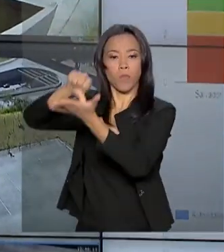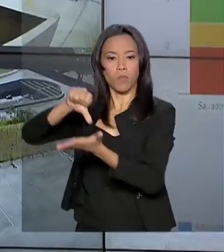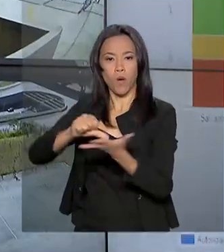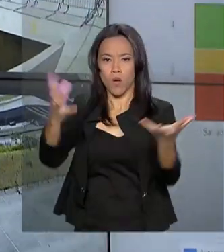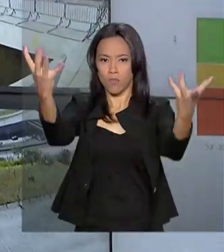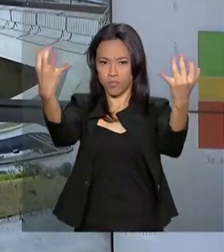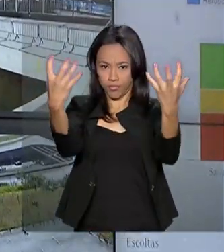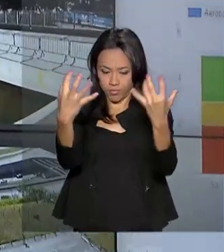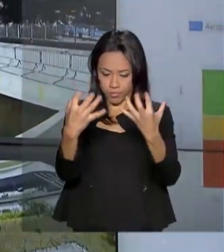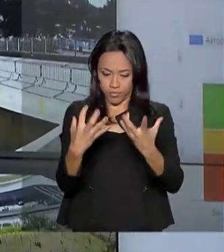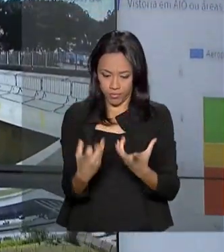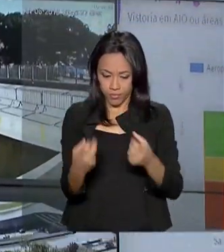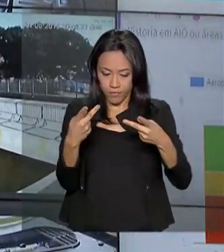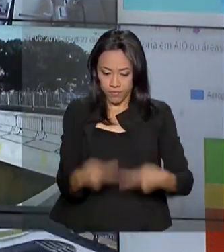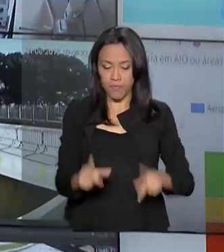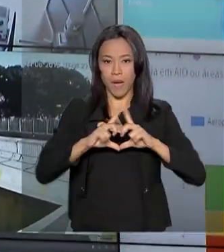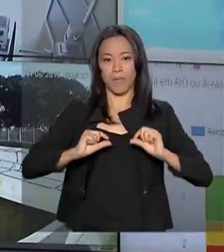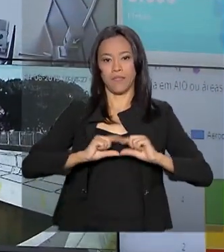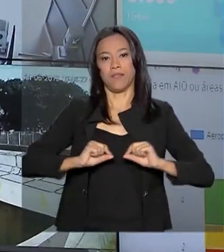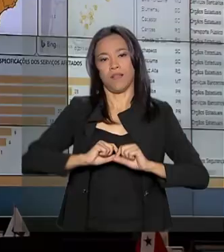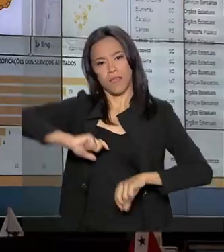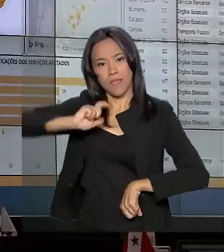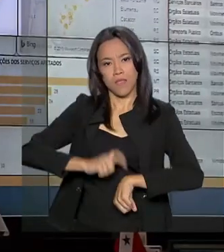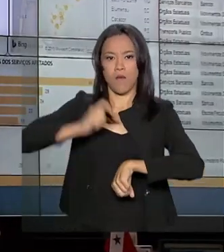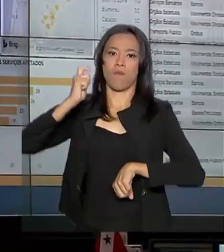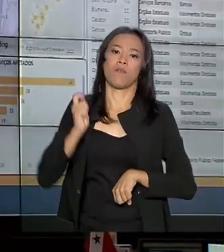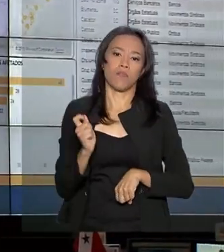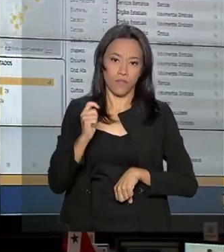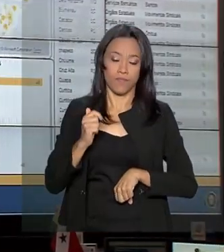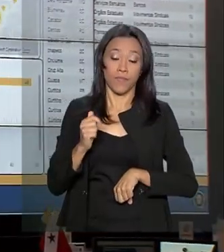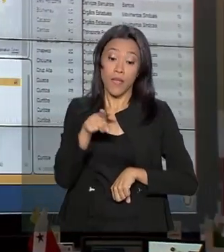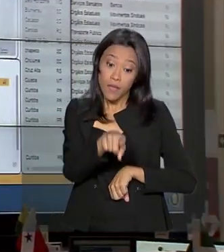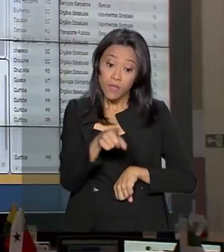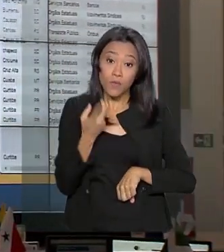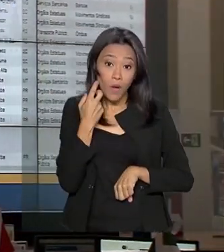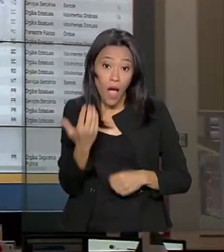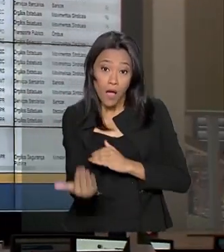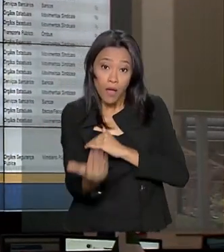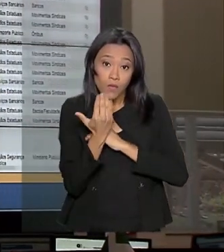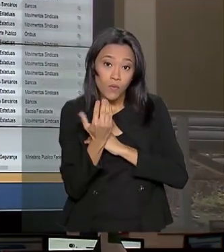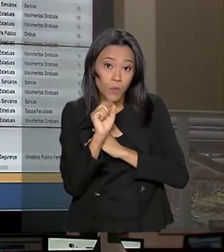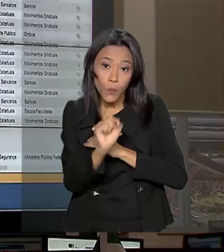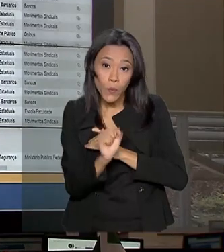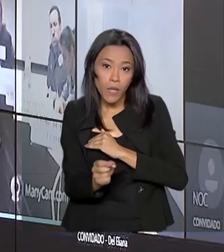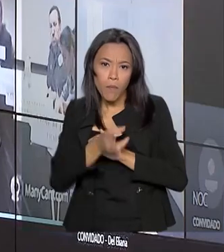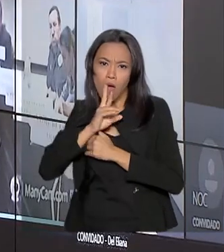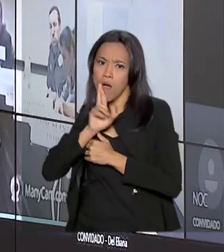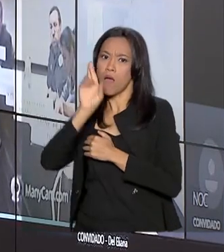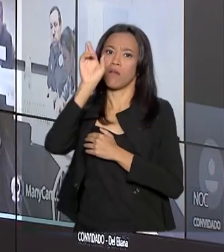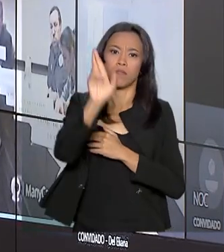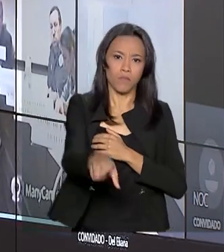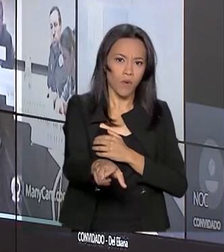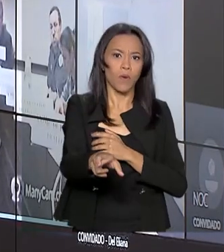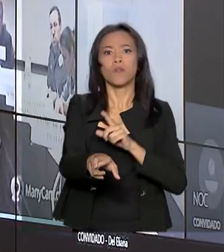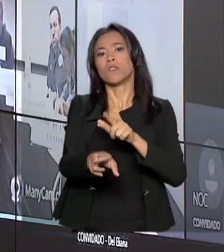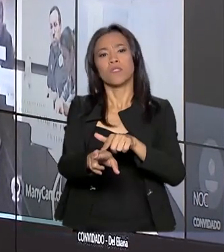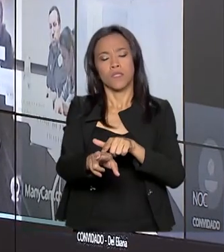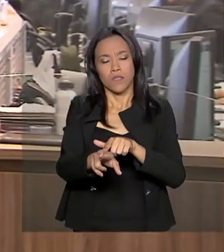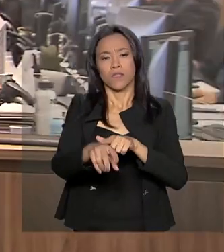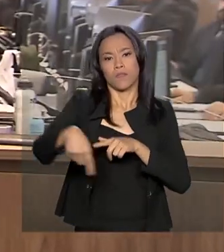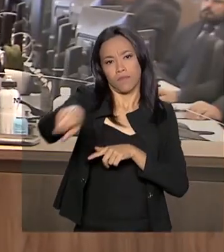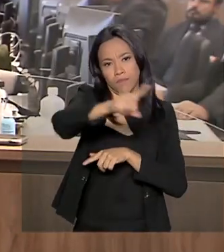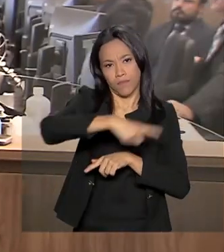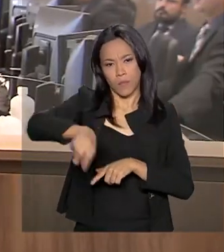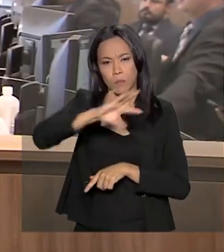regionais. Tudo em tempo real. Isso vai permitir uma resposta imediata das autoridades.